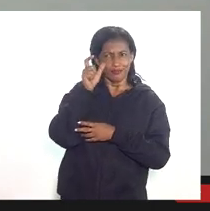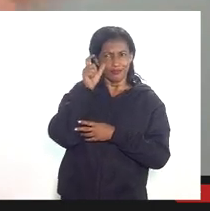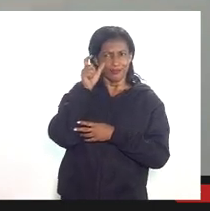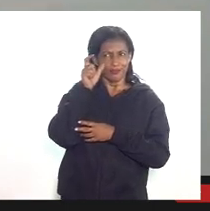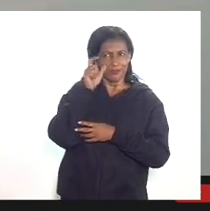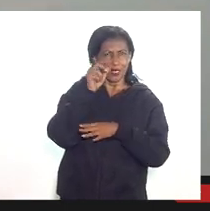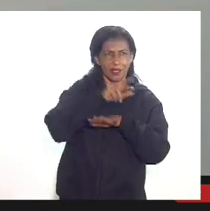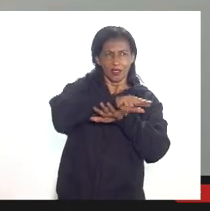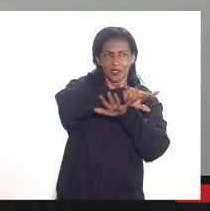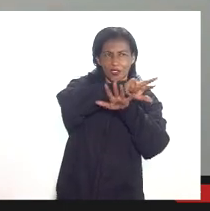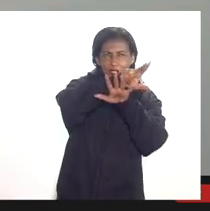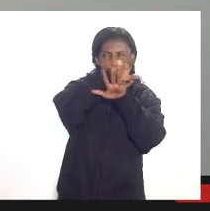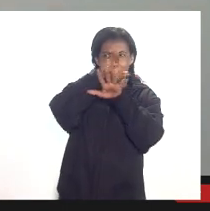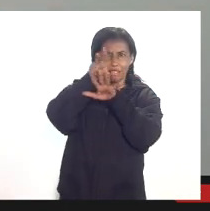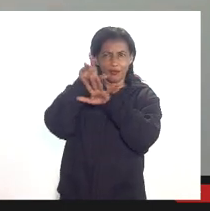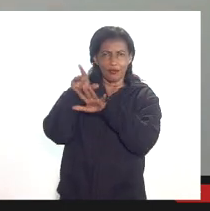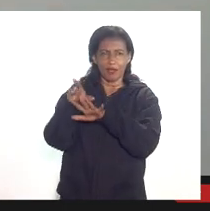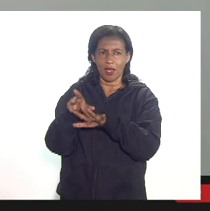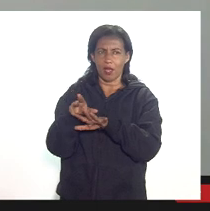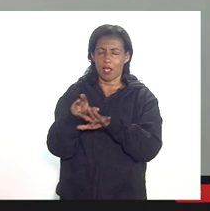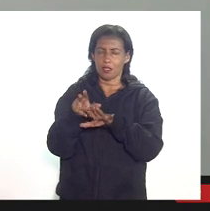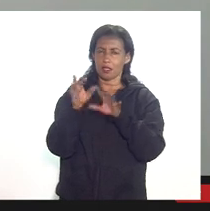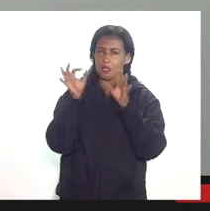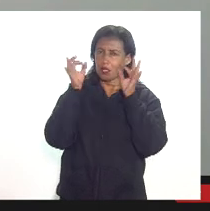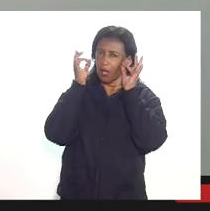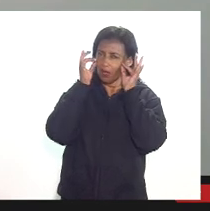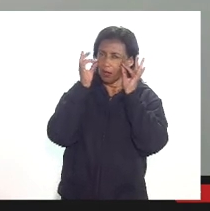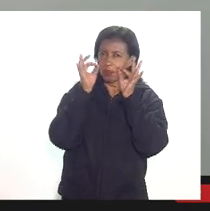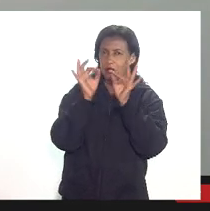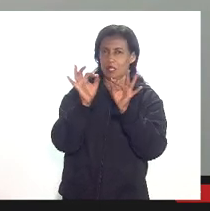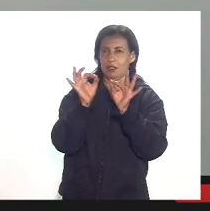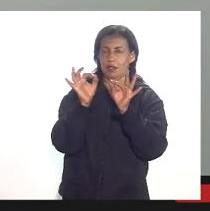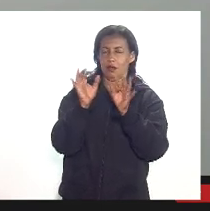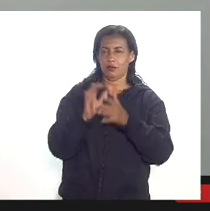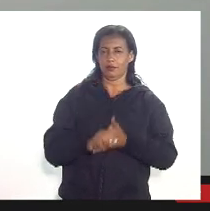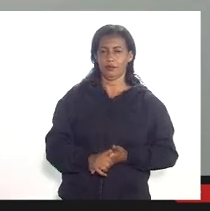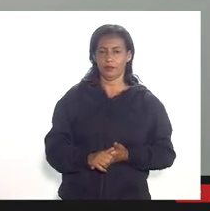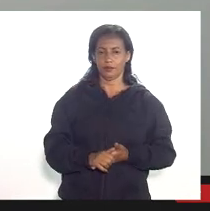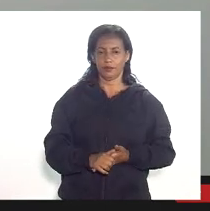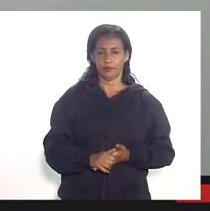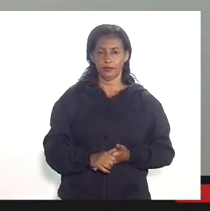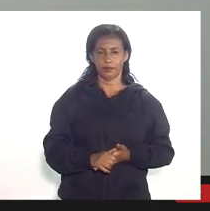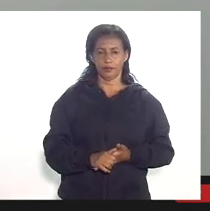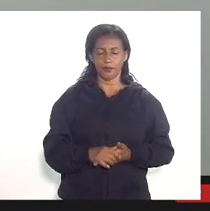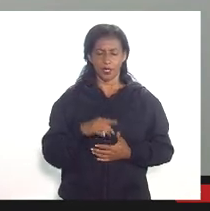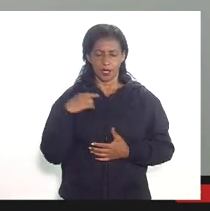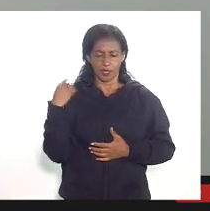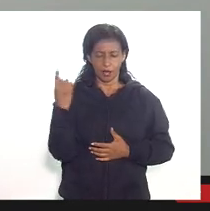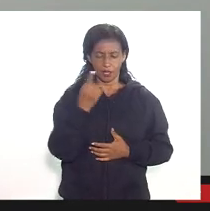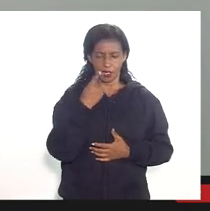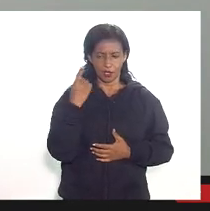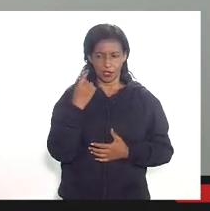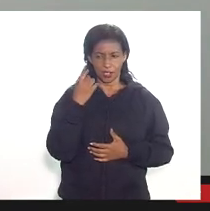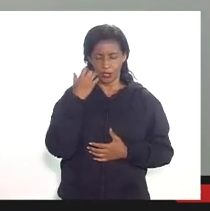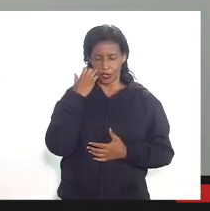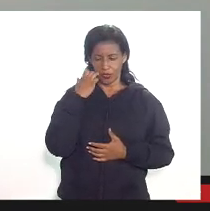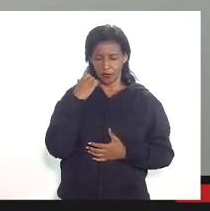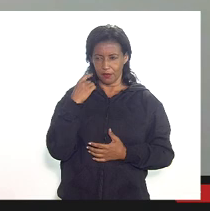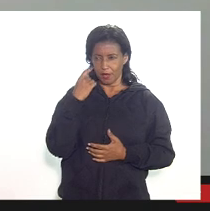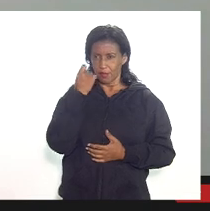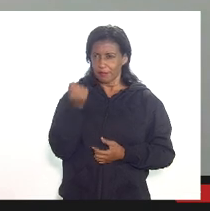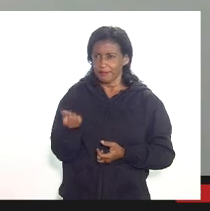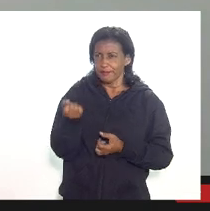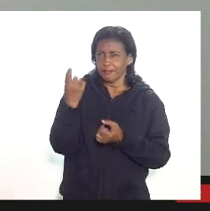diversos pontos que merecem atenção e aí aqui a gente vai caminhando para um ponto que vai dando muita estranheza como de 1